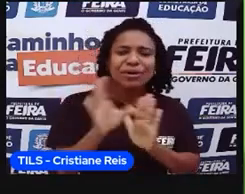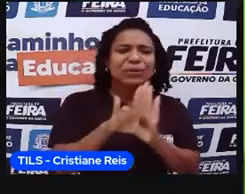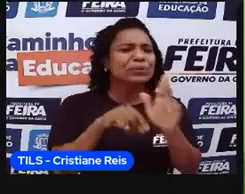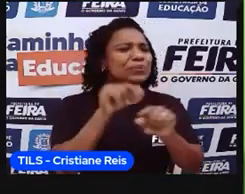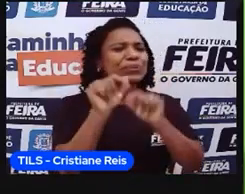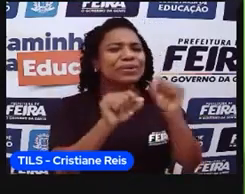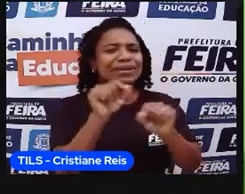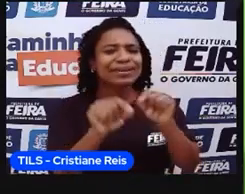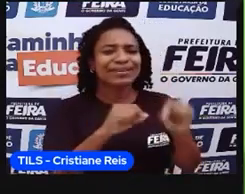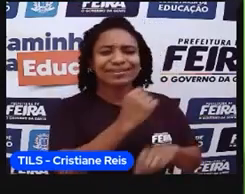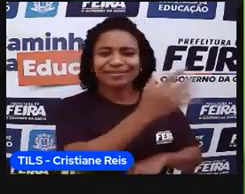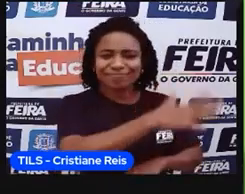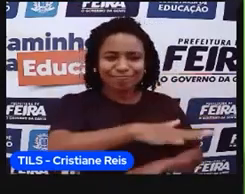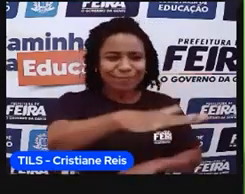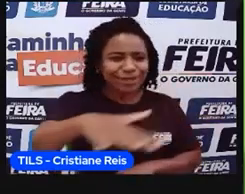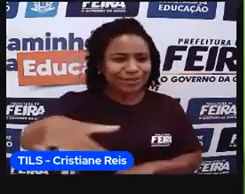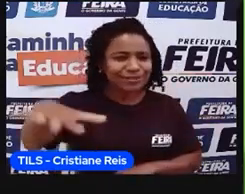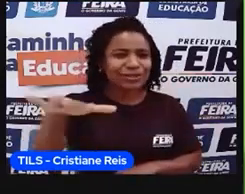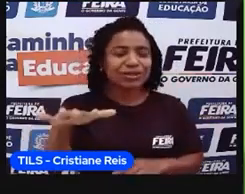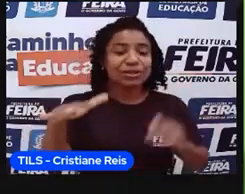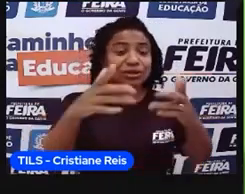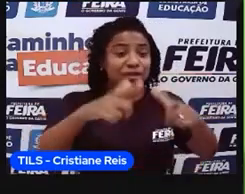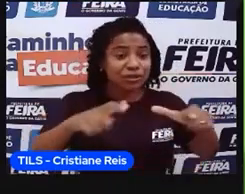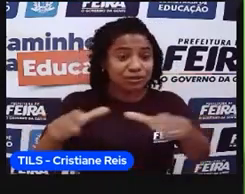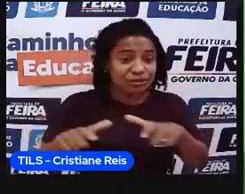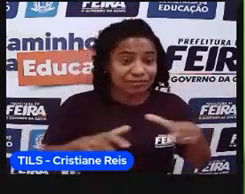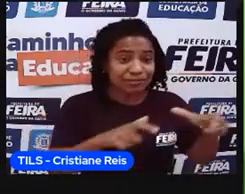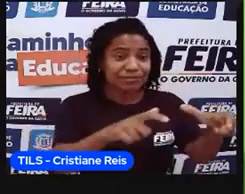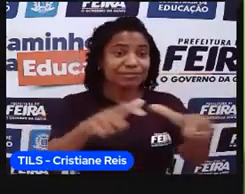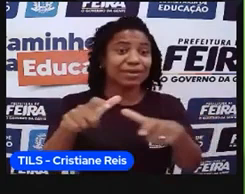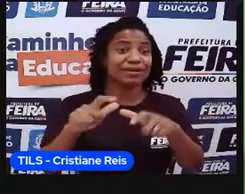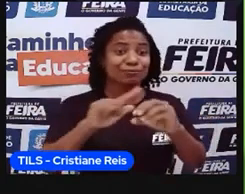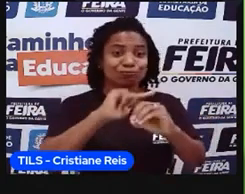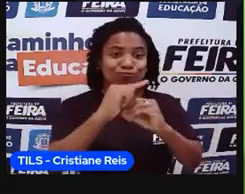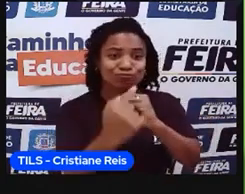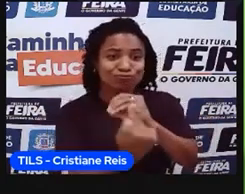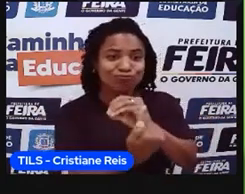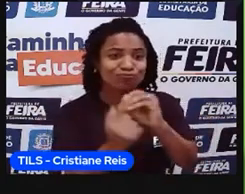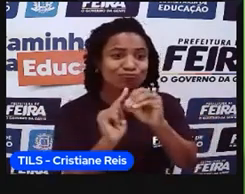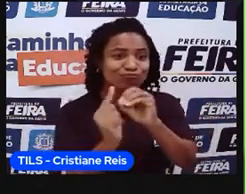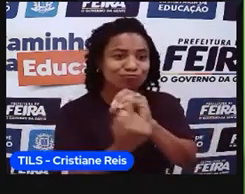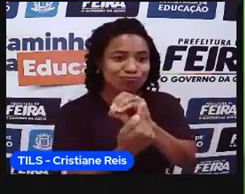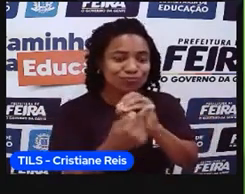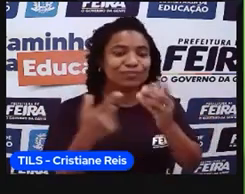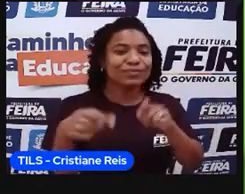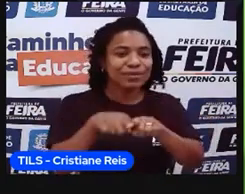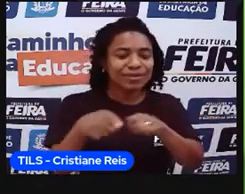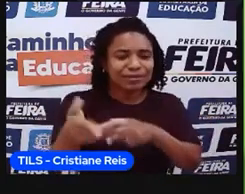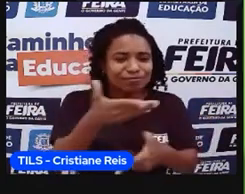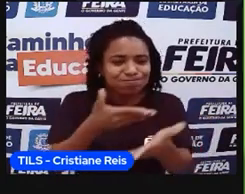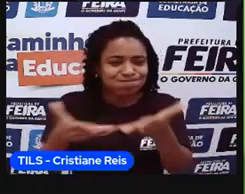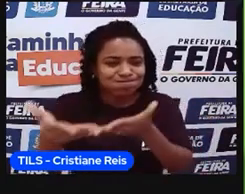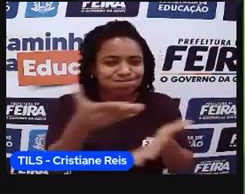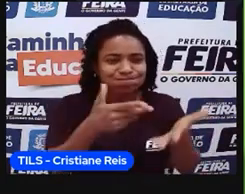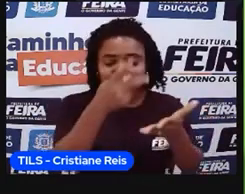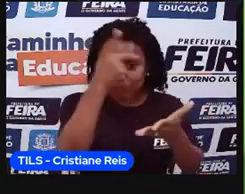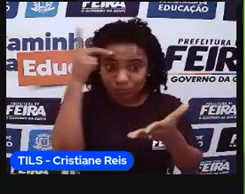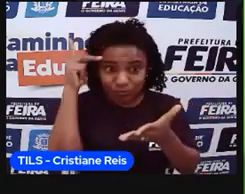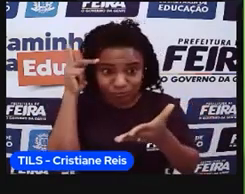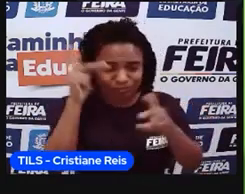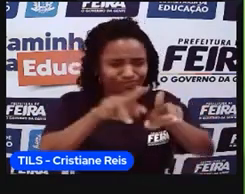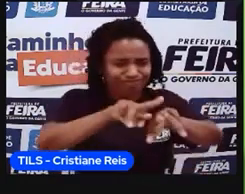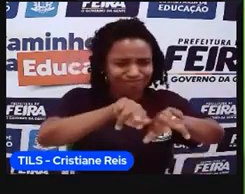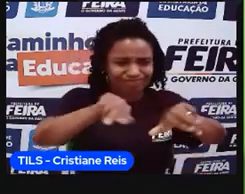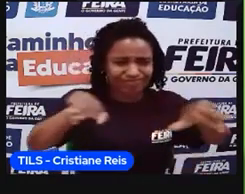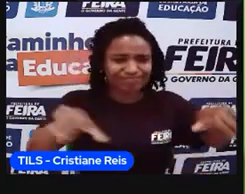o conceito, né? De espaço geográfico. Vimos a inter-relação, né? Entre as pessoas nesse espaço geográfico, as pessoas